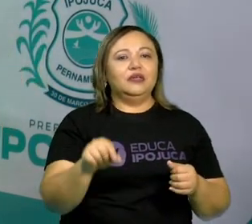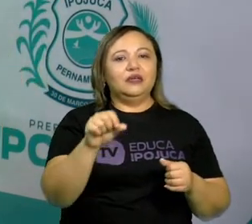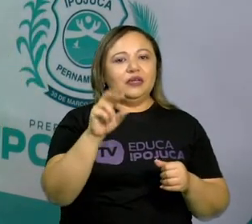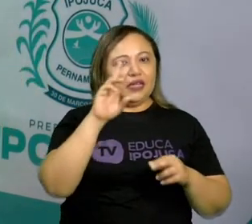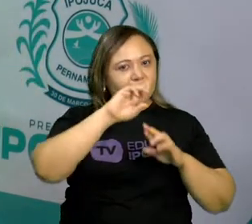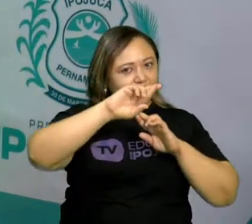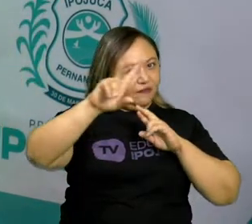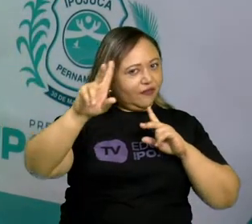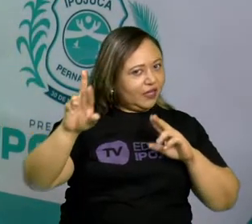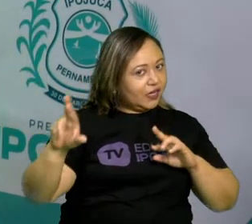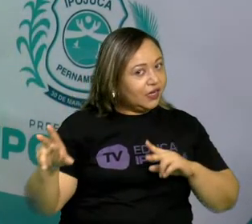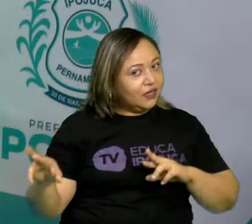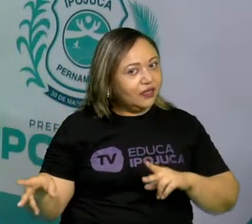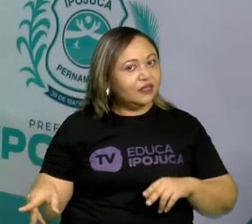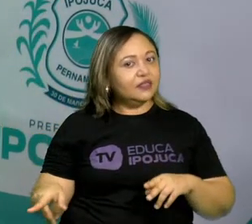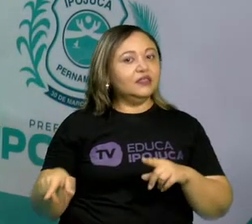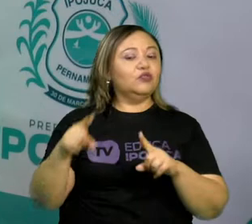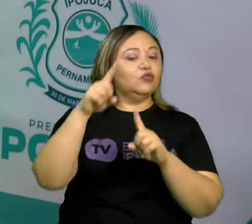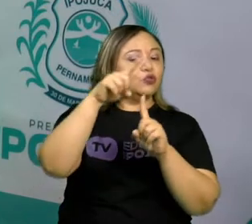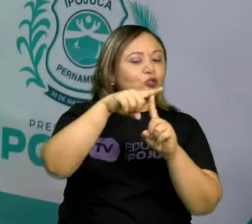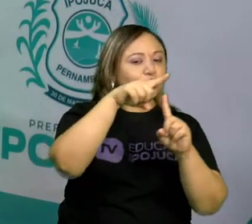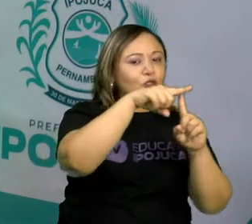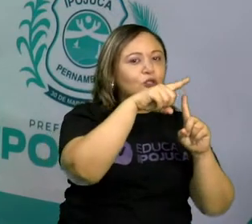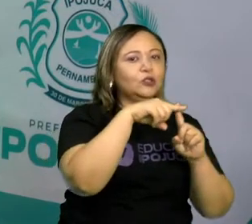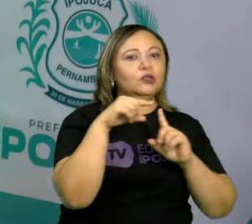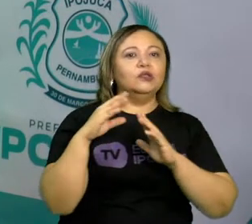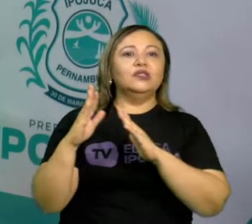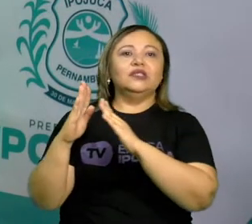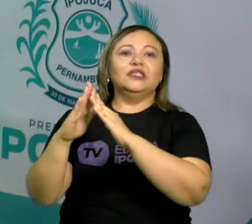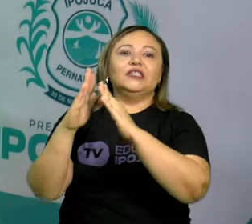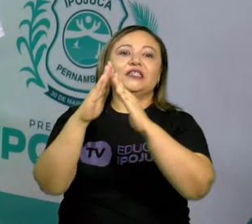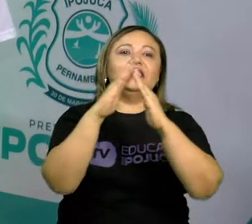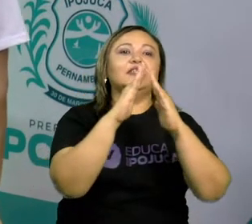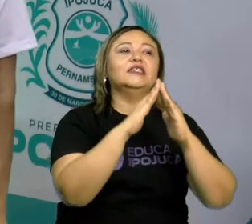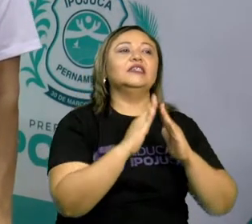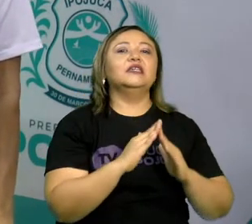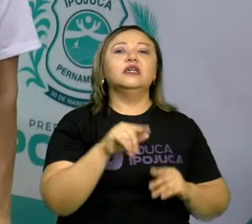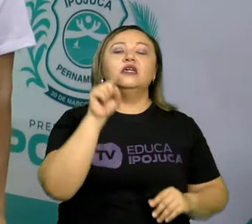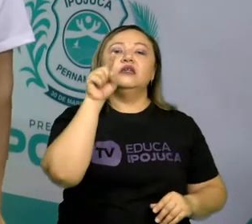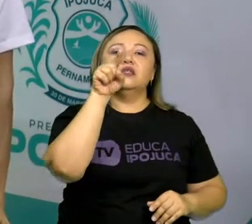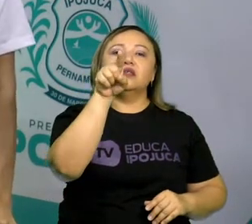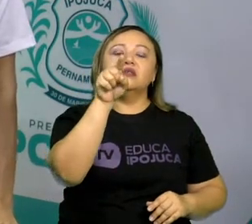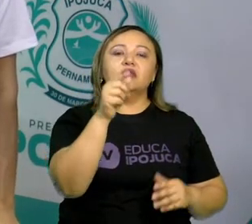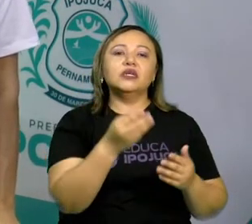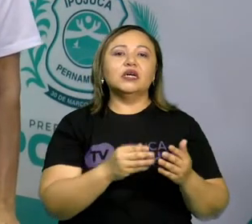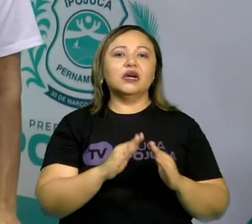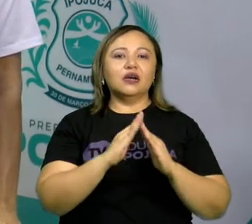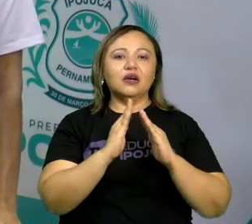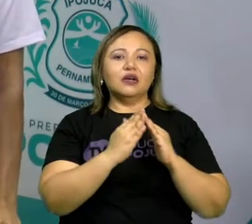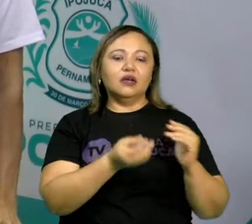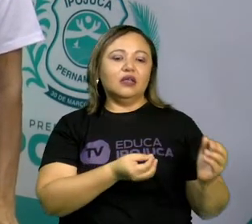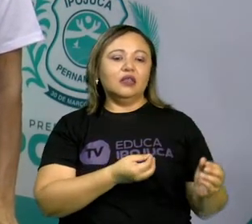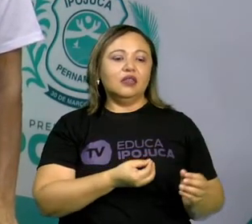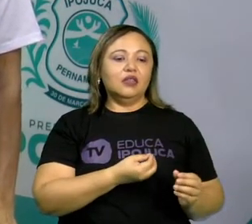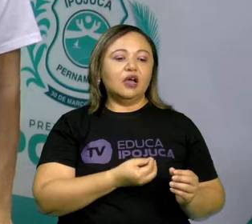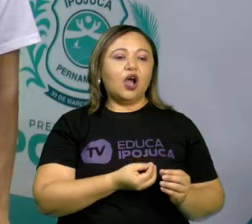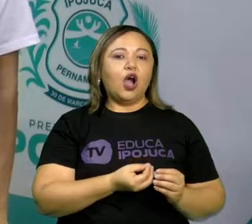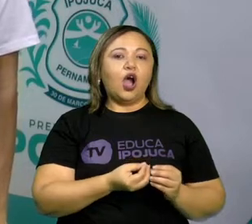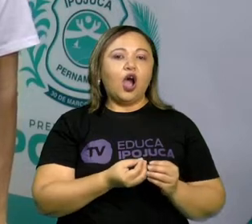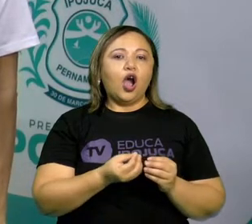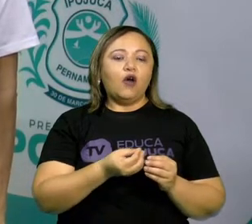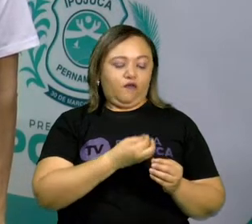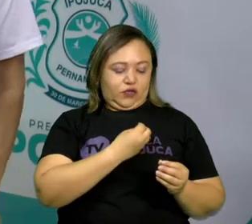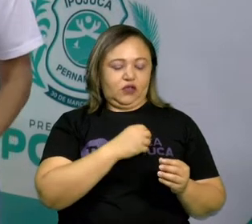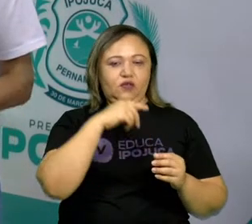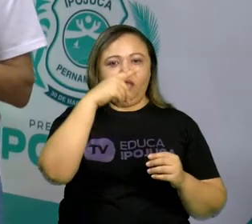diferença das casinhas, dos tipos de moradias. E a sua casinha? Como é? Você gosta da sua